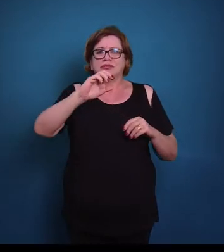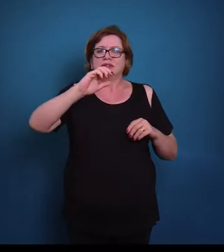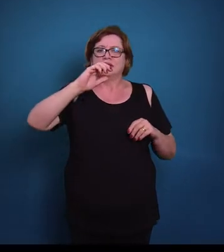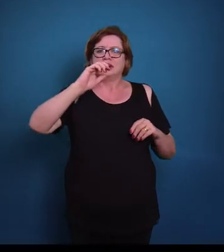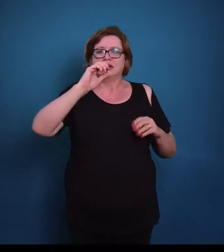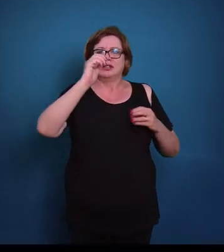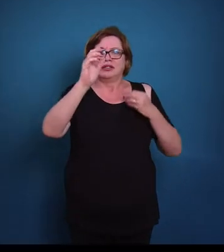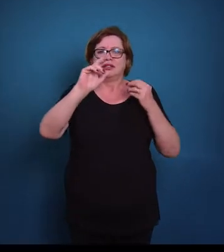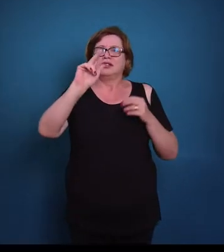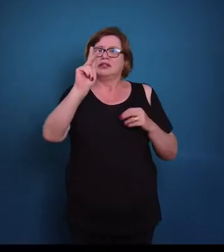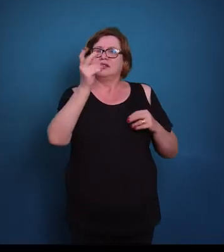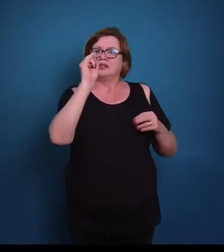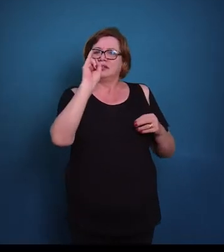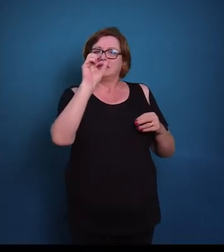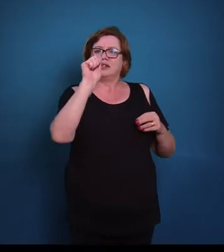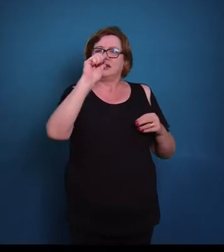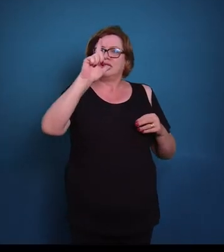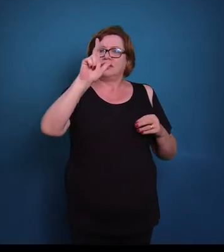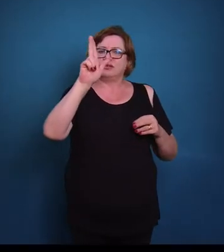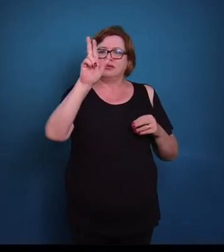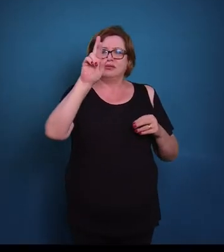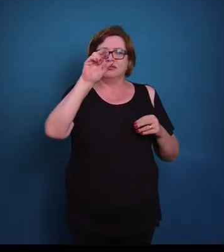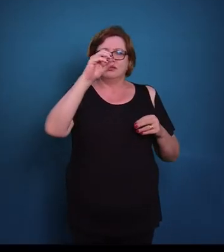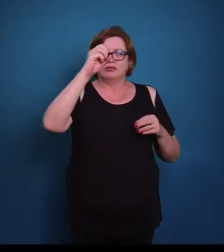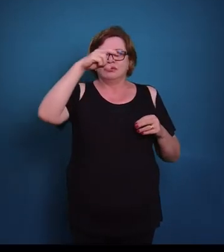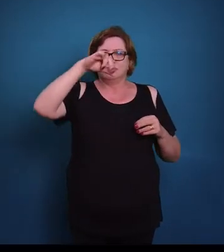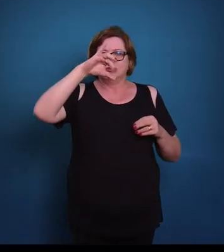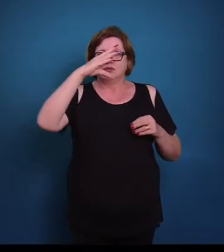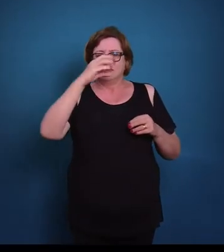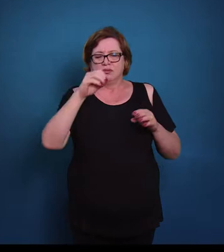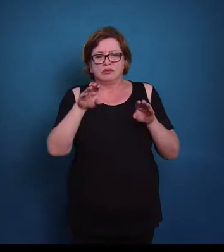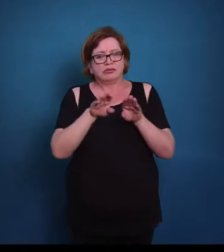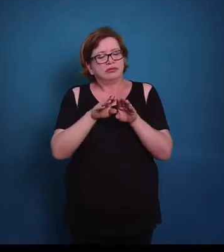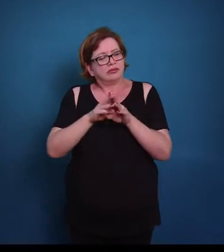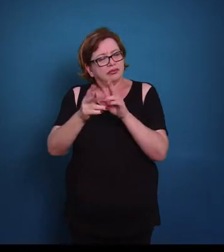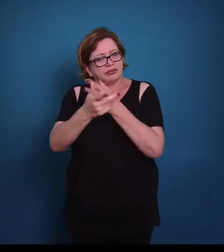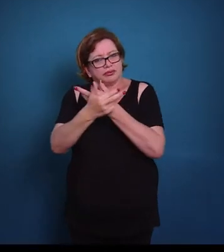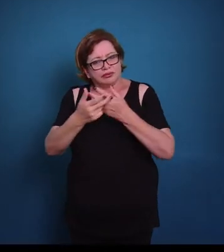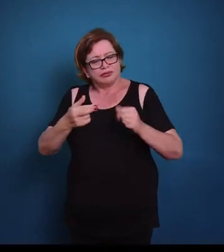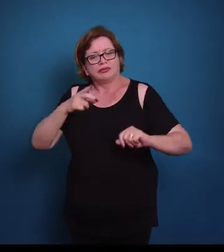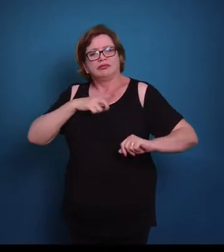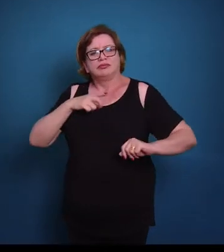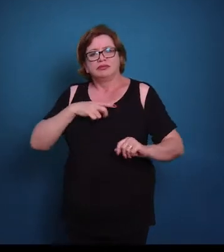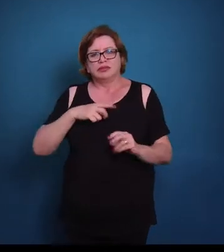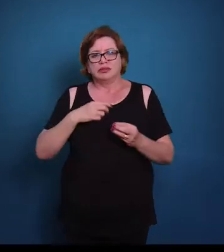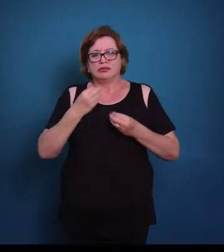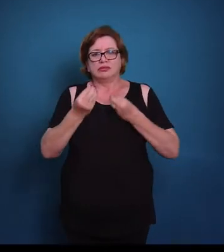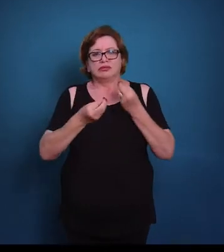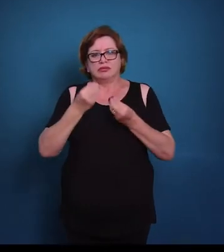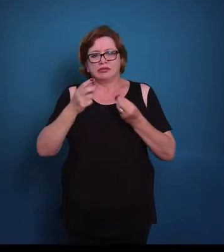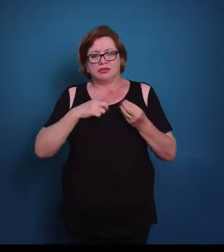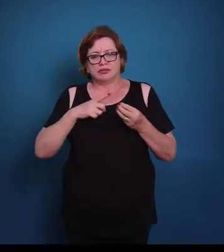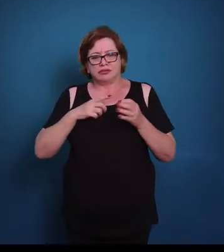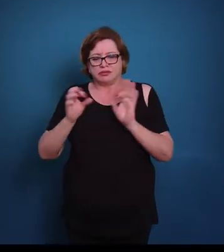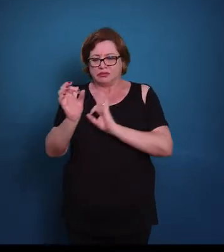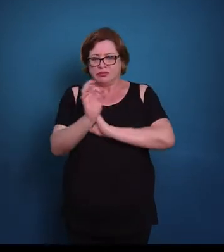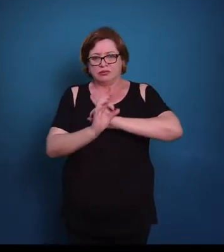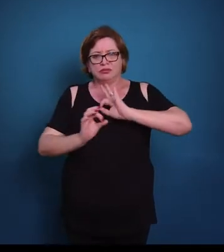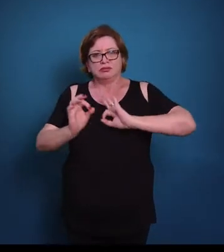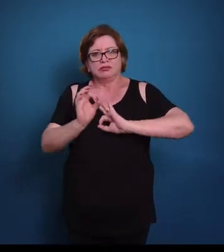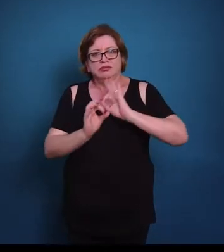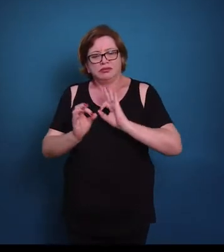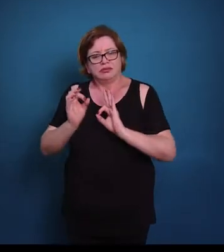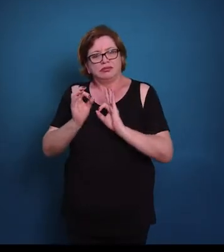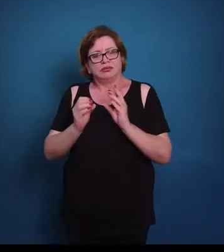hialurônico, proteoglicanas e glicoproteínas. Então o que acontece é o seguinte, como que nós temos essa estrutura, então, dessa